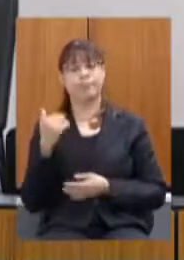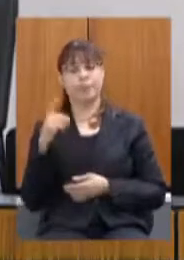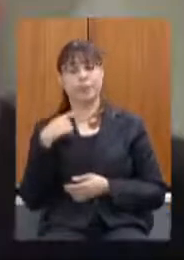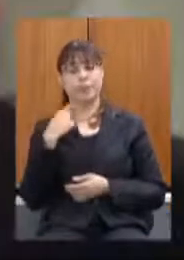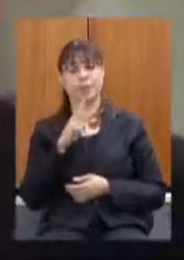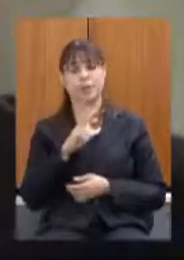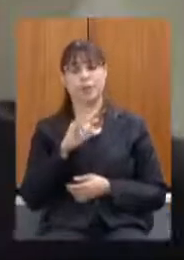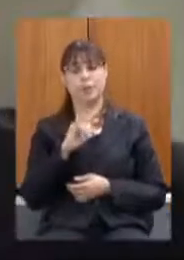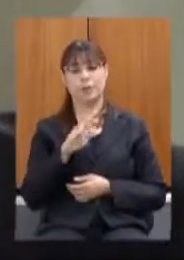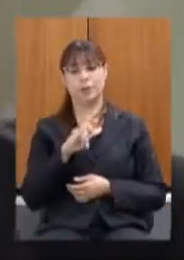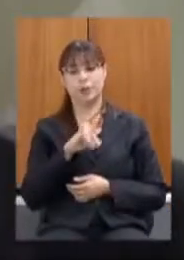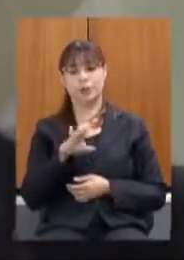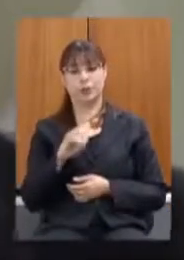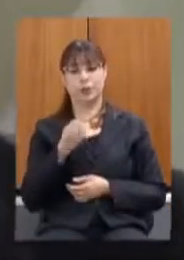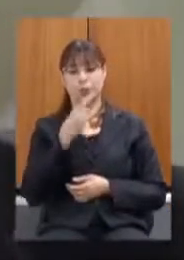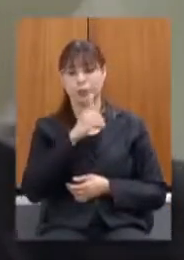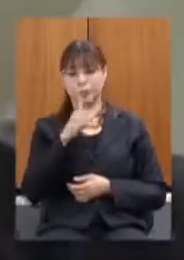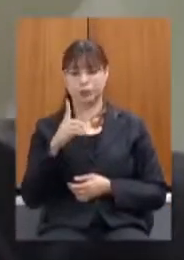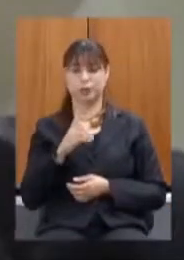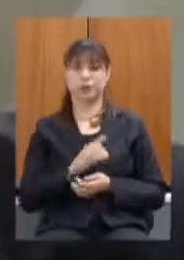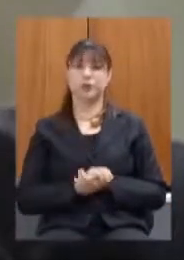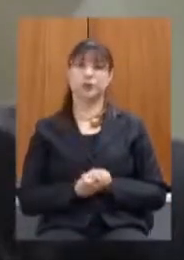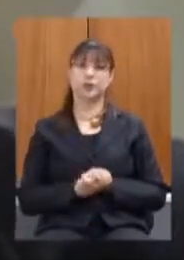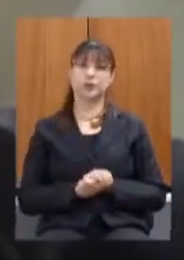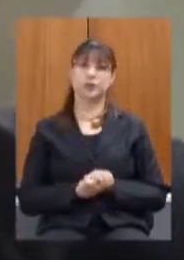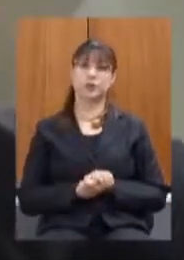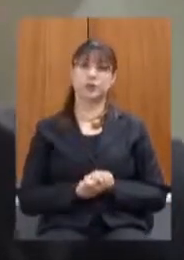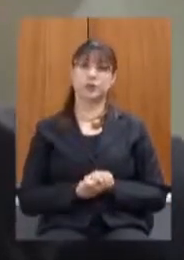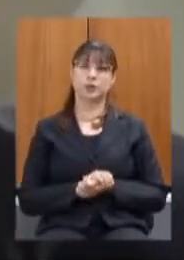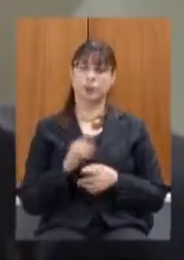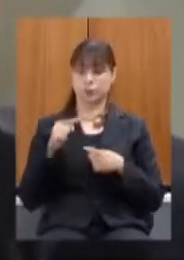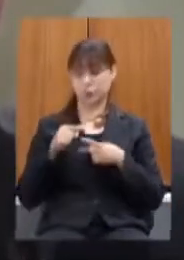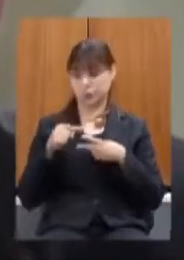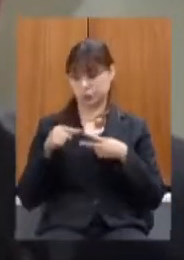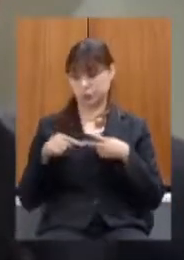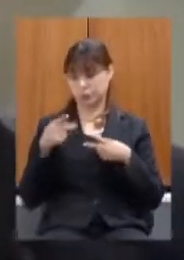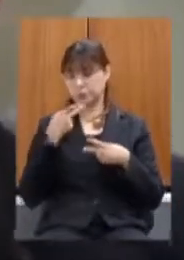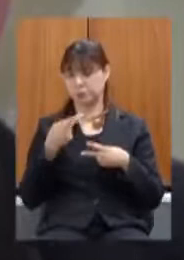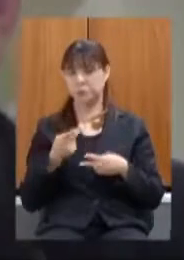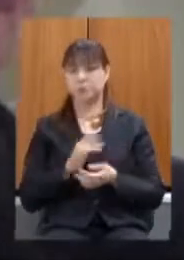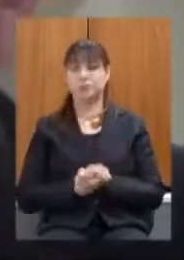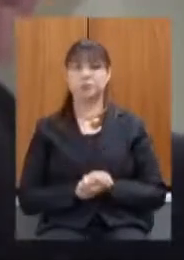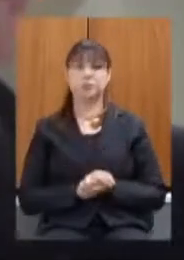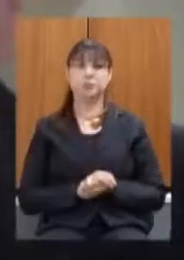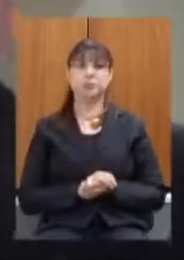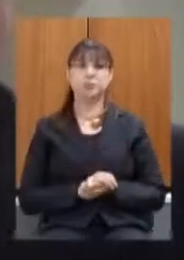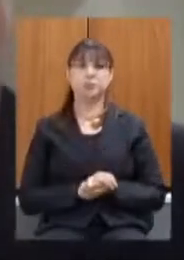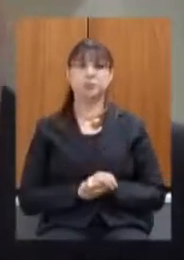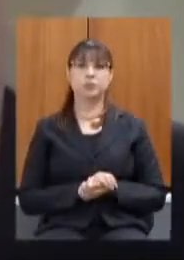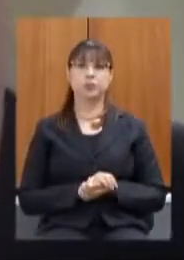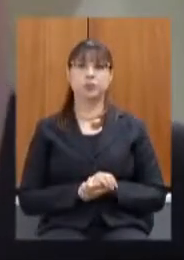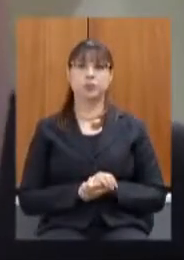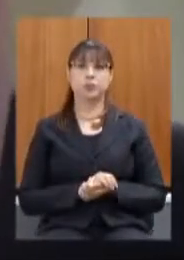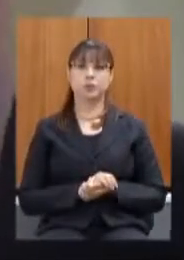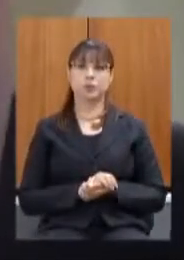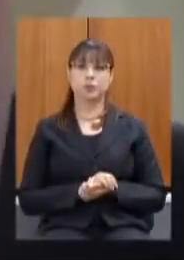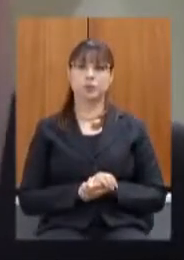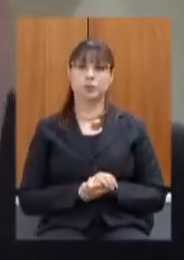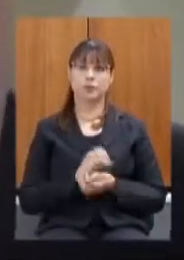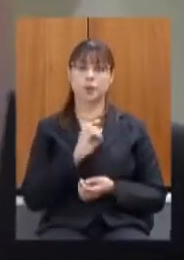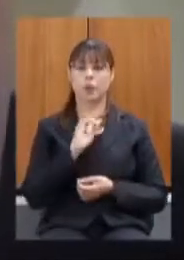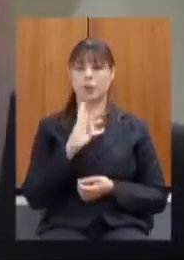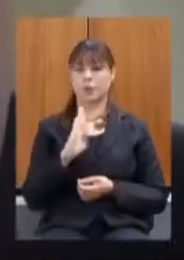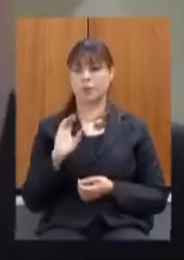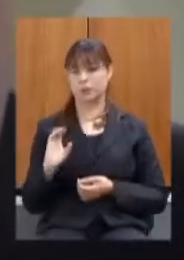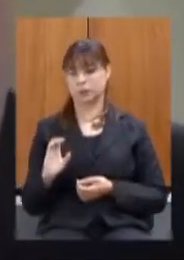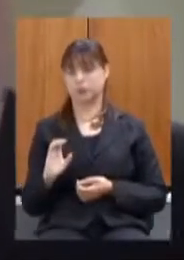bom dia é sobre os dois comentários é o obz deputado na verdade